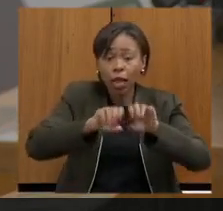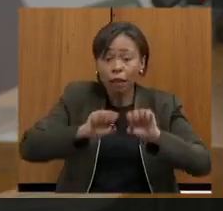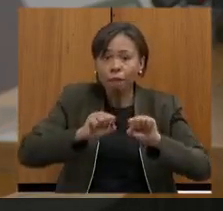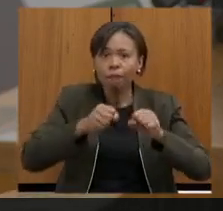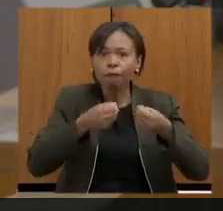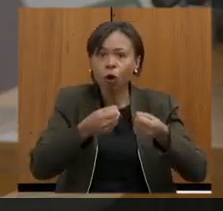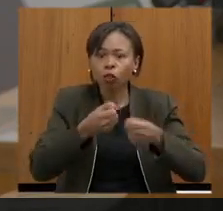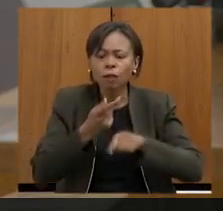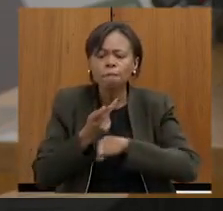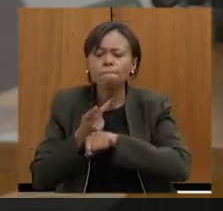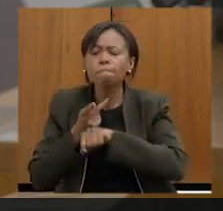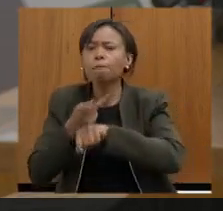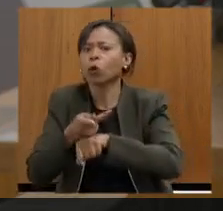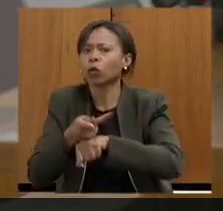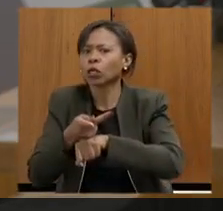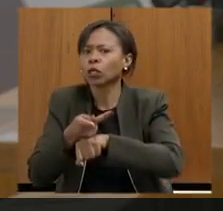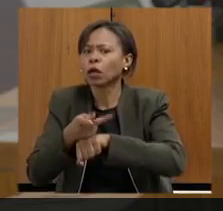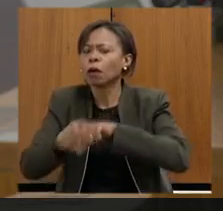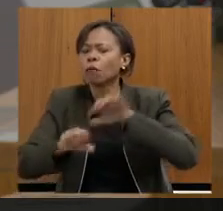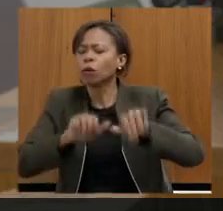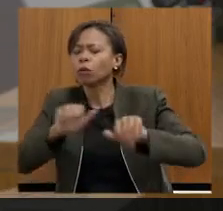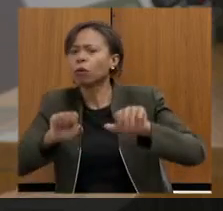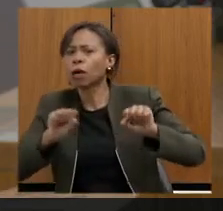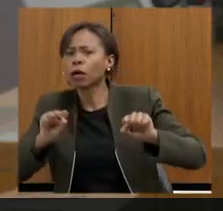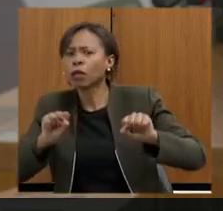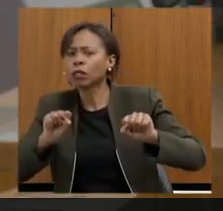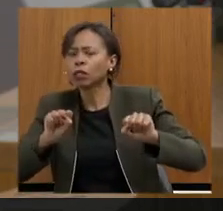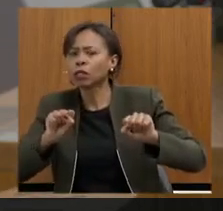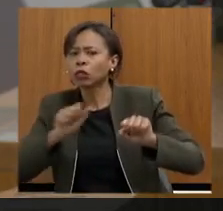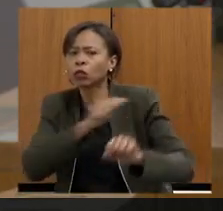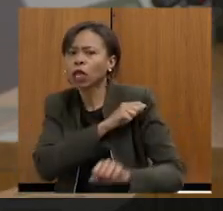ativa pós pandemia como foram